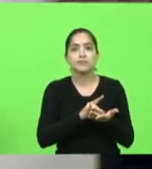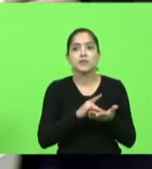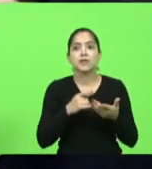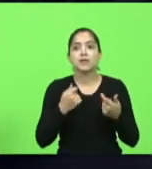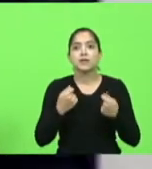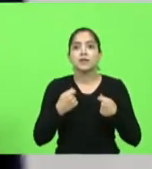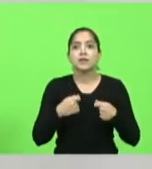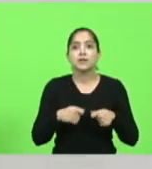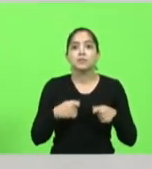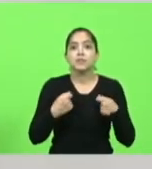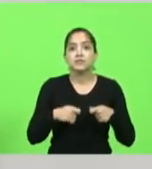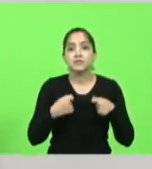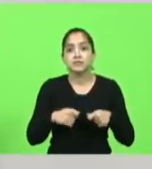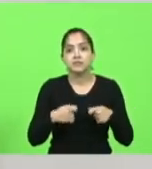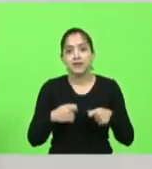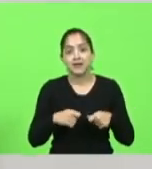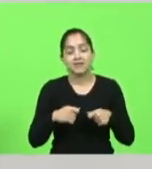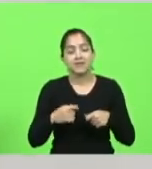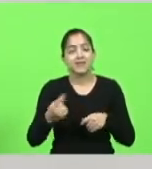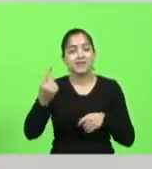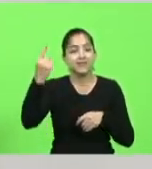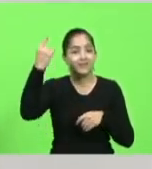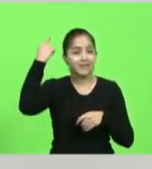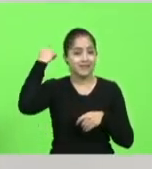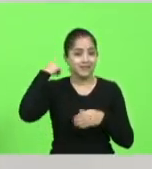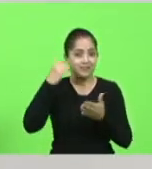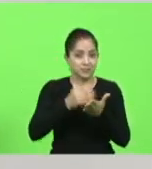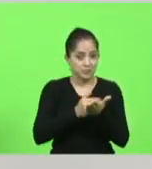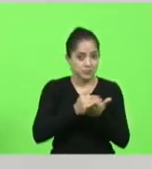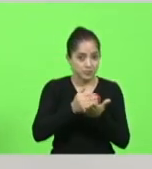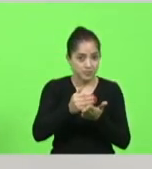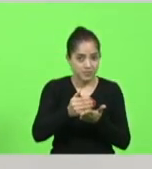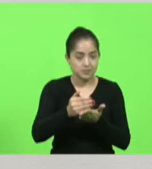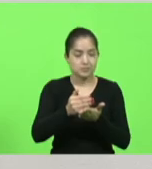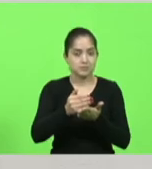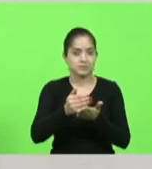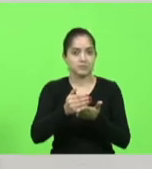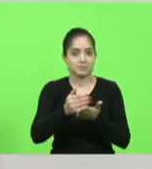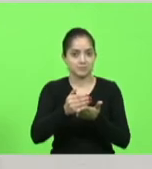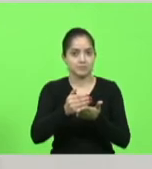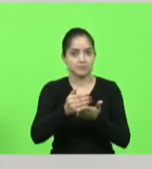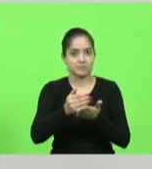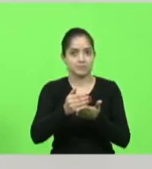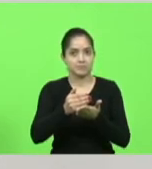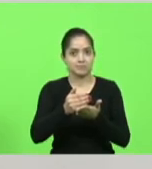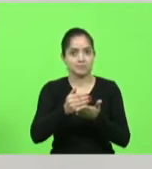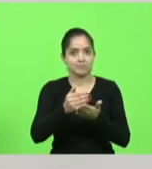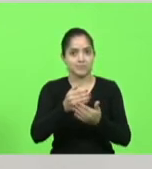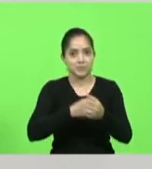sido feita a reforma lá no início dos anos 2000.